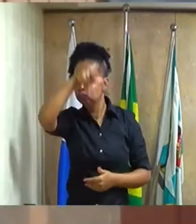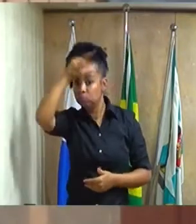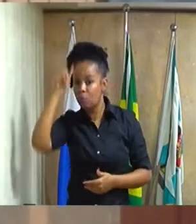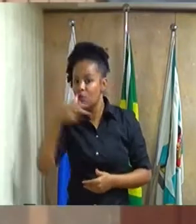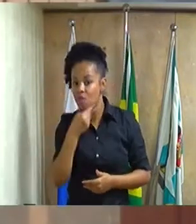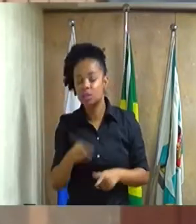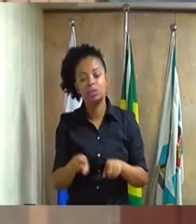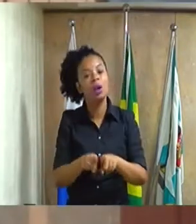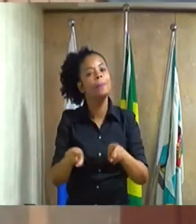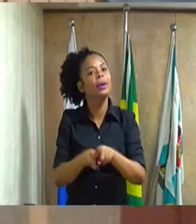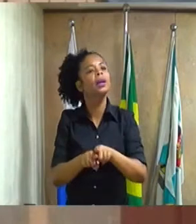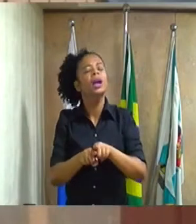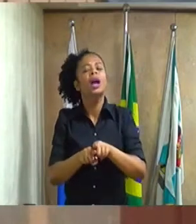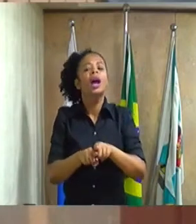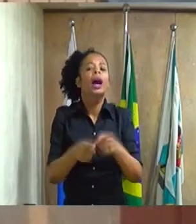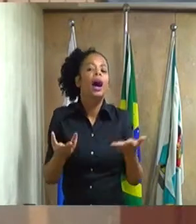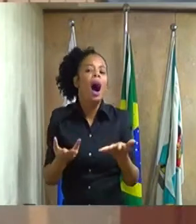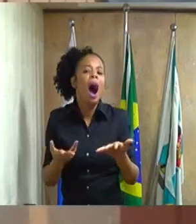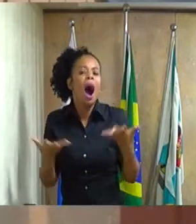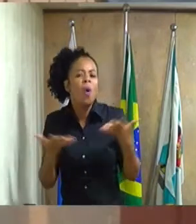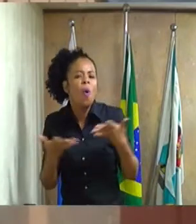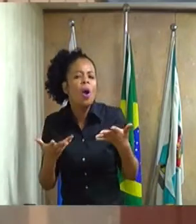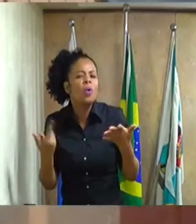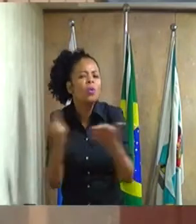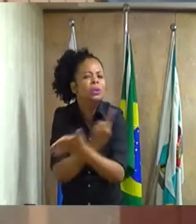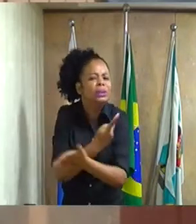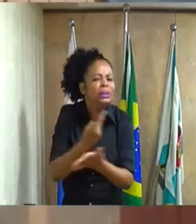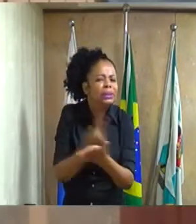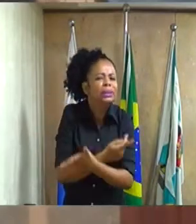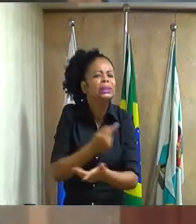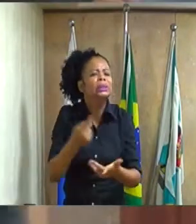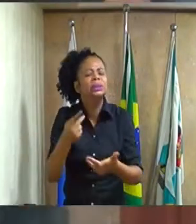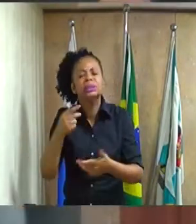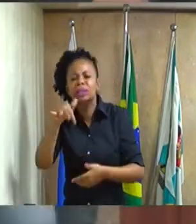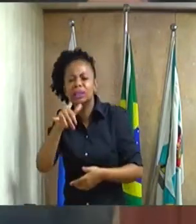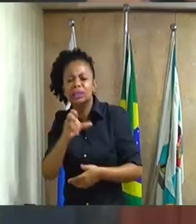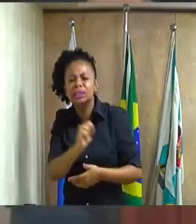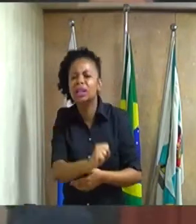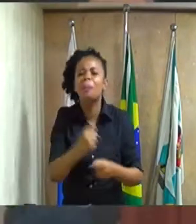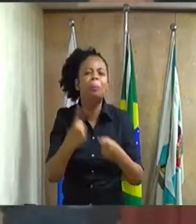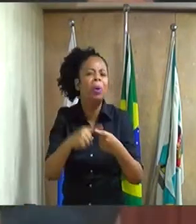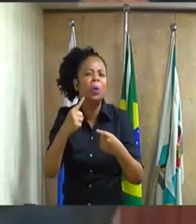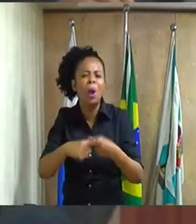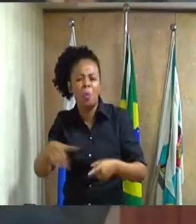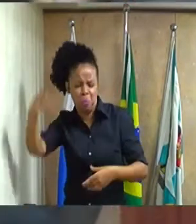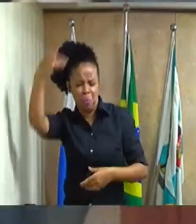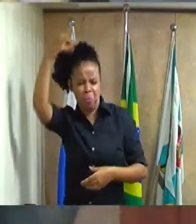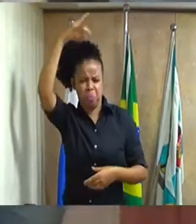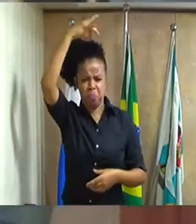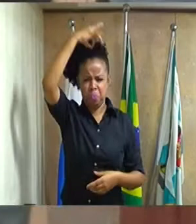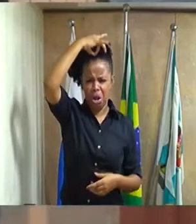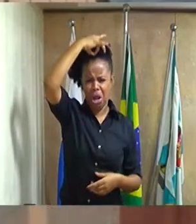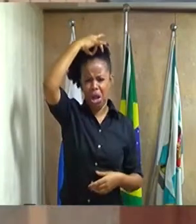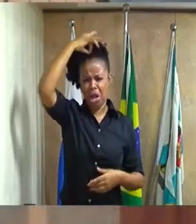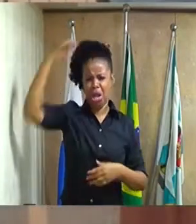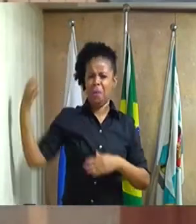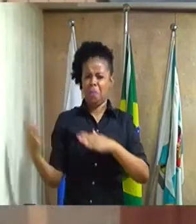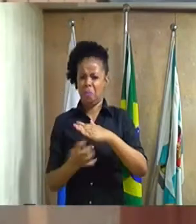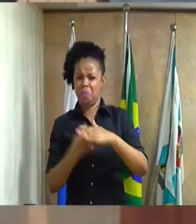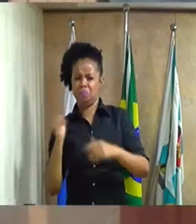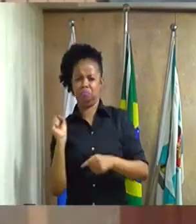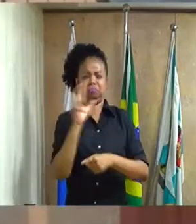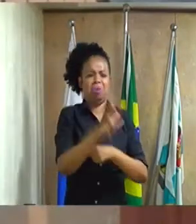verdade, o que está acontecendo em Duque de Caxias é produto do seu espírito empreendedor, do seu